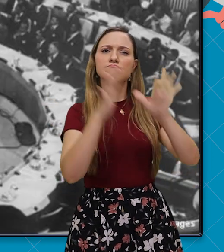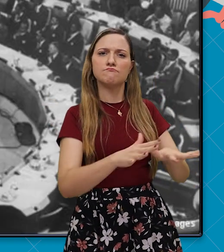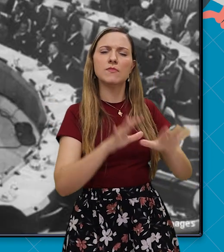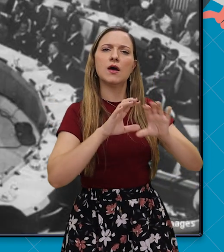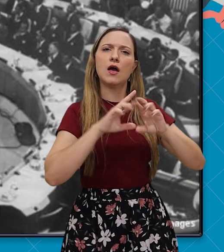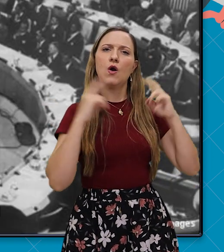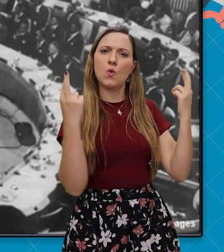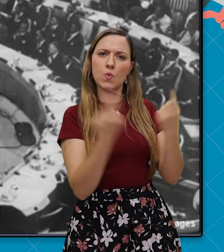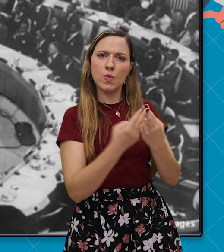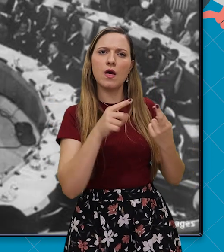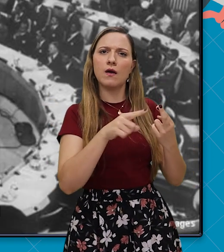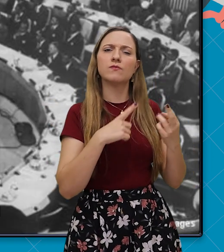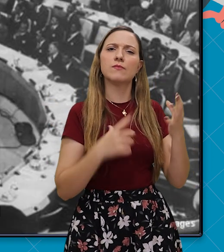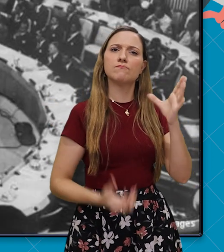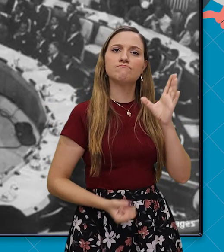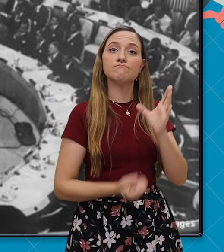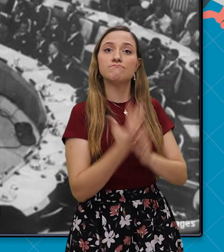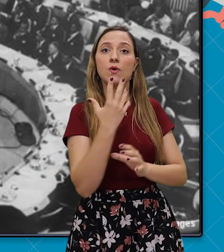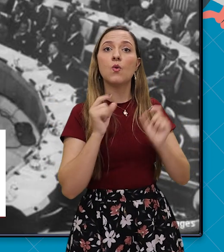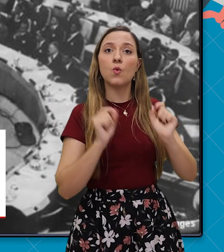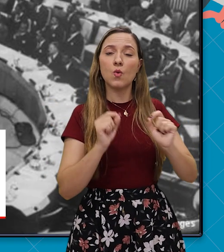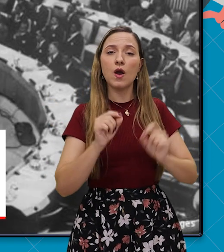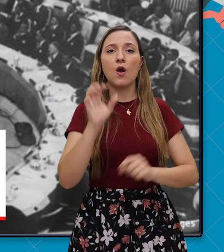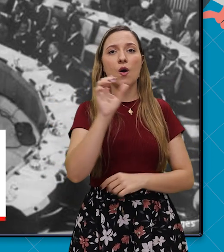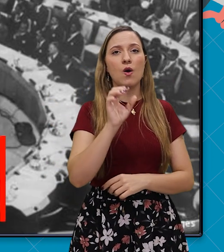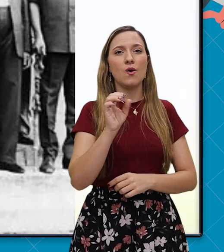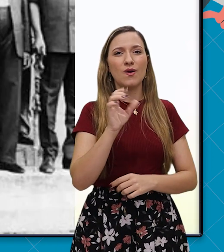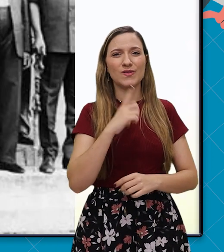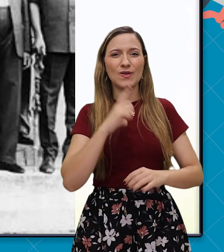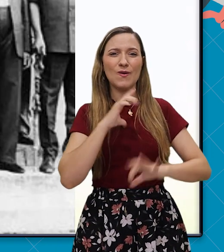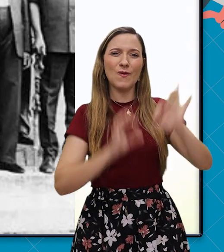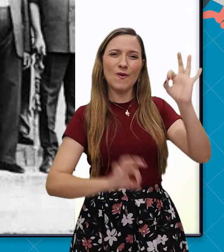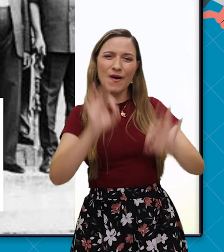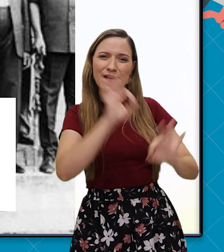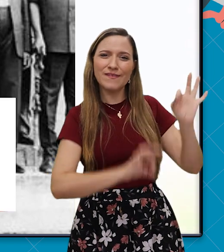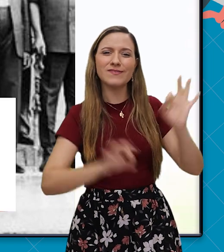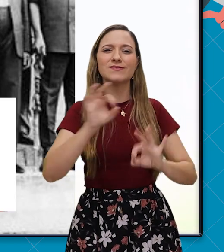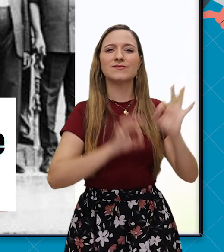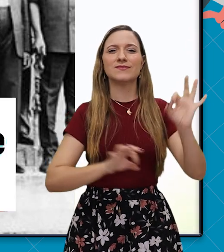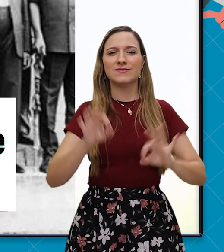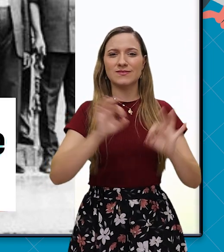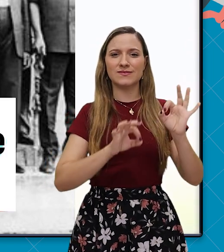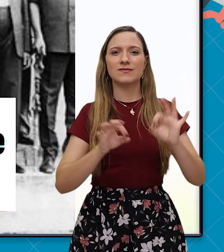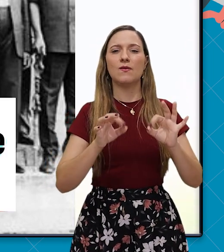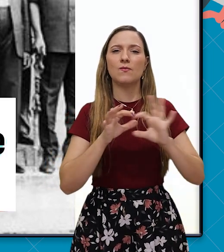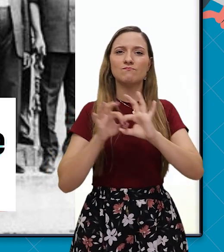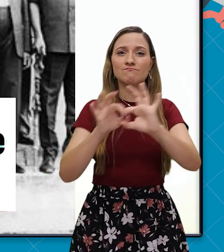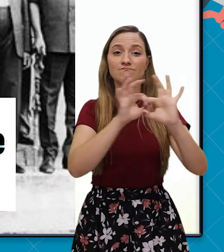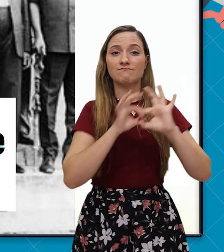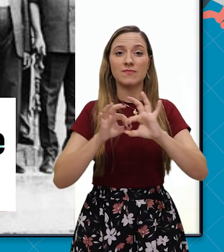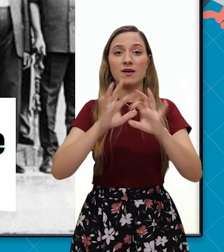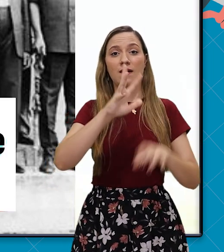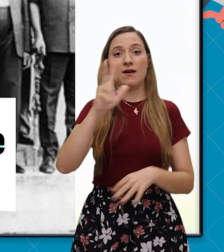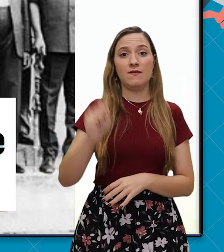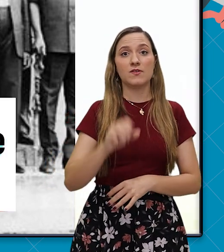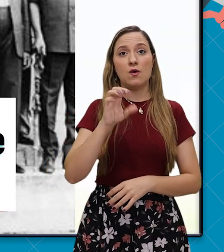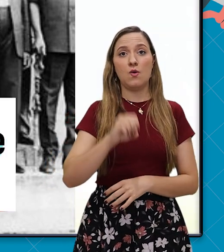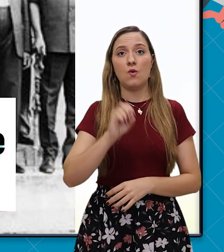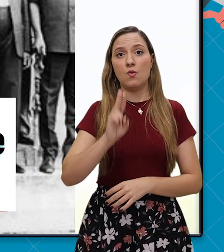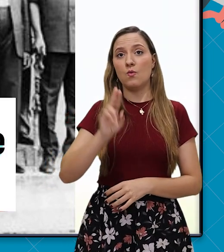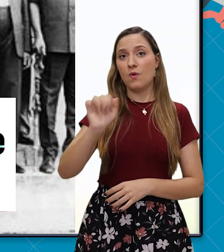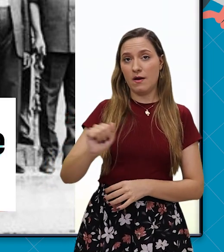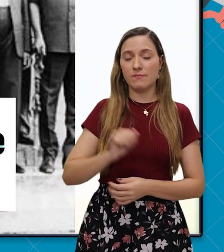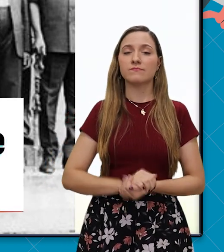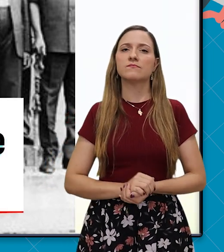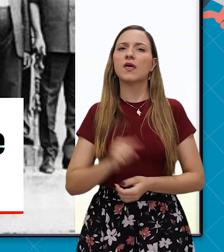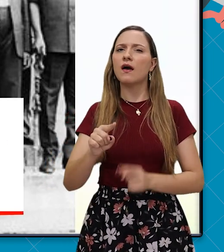se reuniram e fundaram assim a Organização da Unidade Africana, a